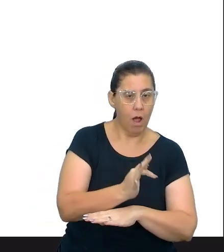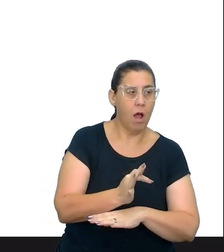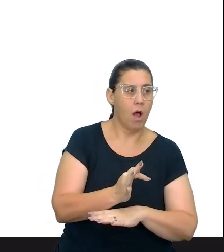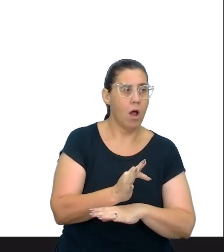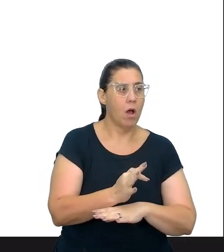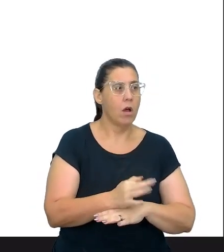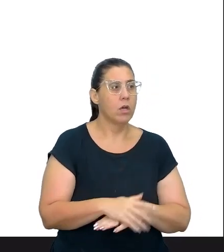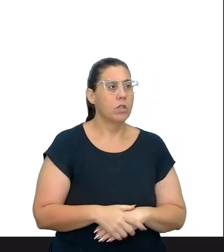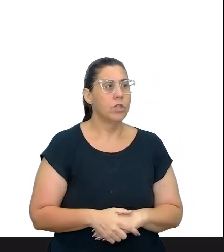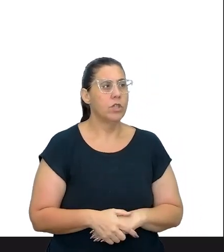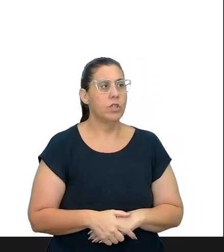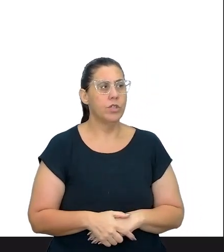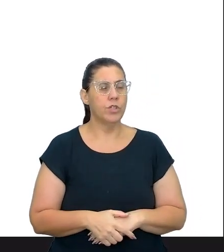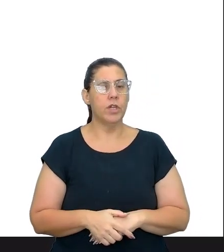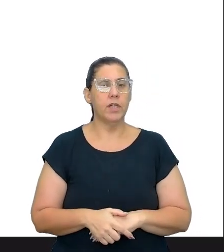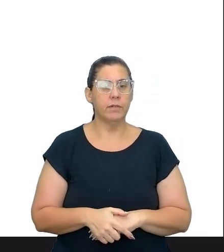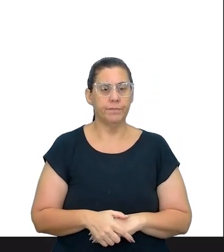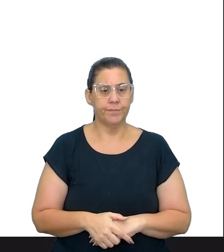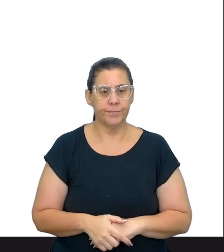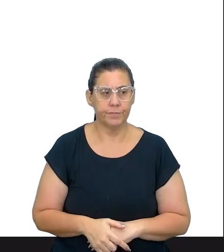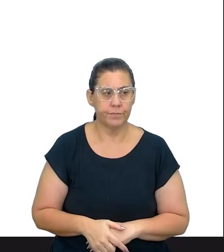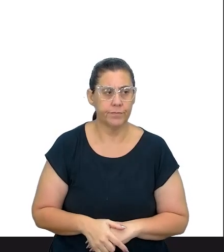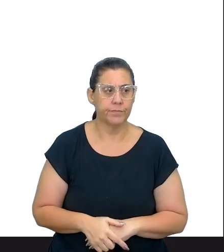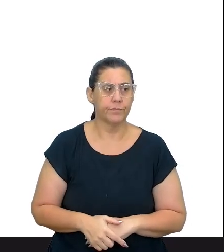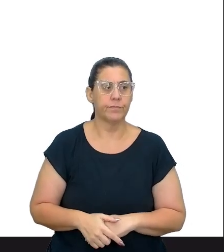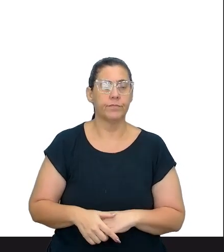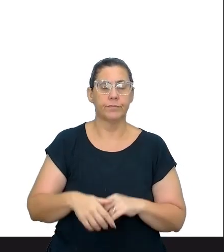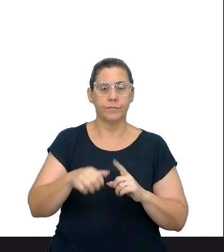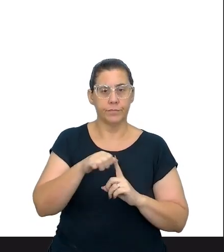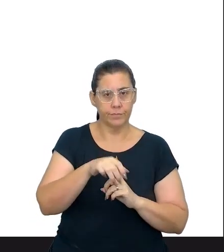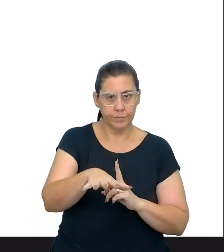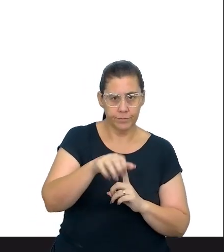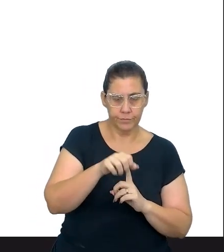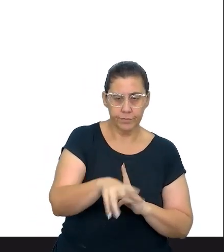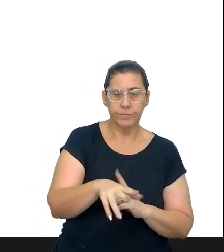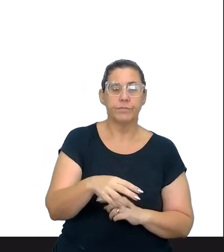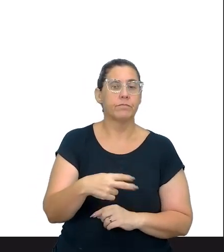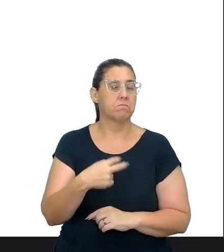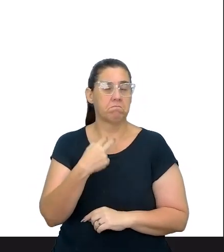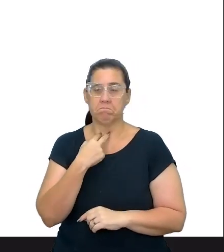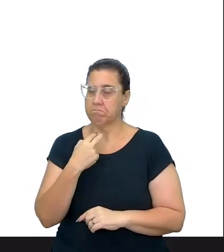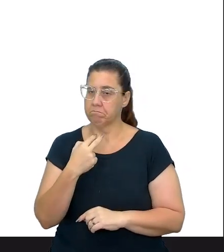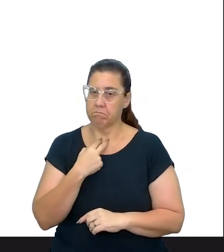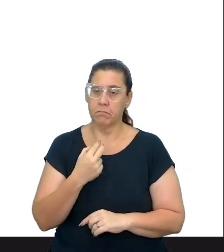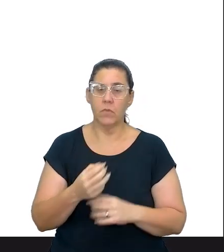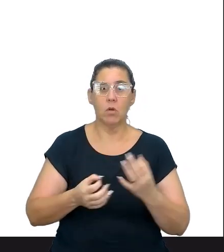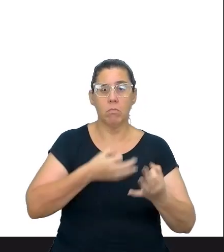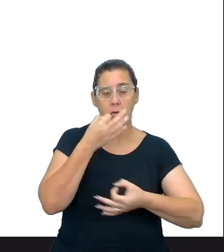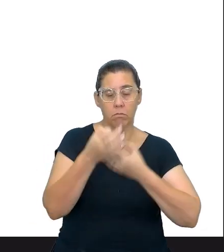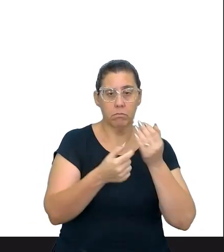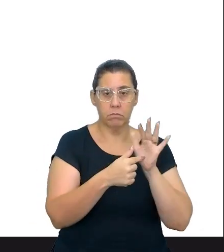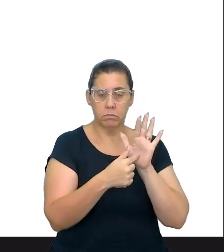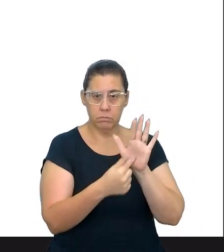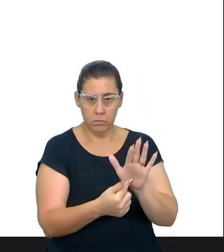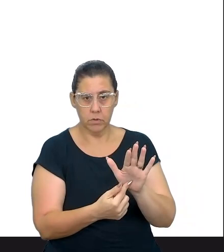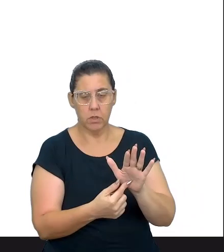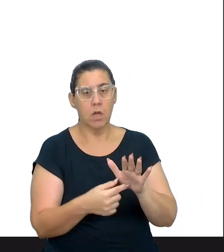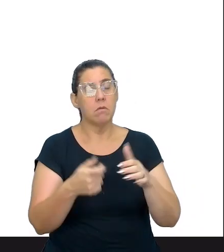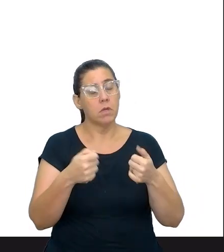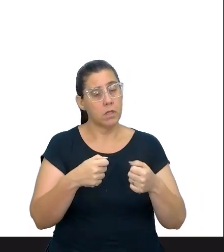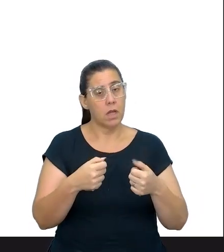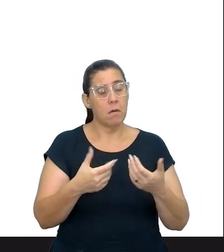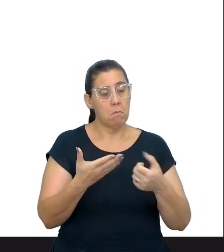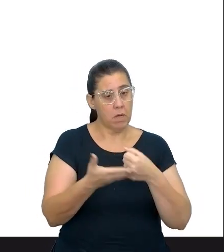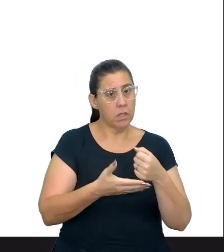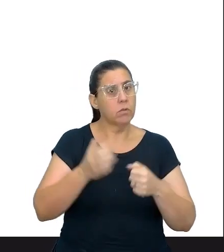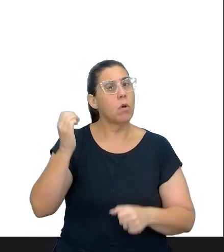disso, porque você vai fazer um texto dissertativo argumentativo. E esses argumentos que você vai apresentar, você tem que estar baseado